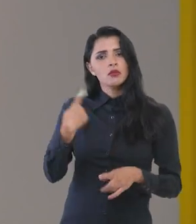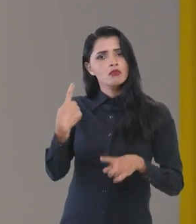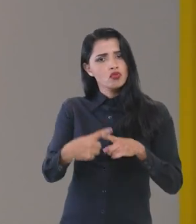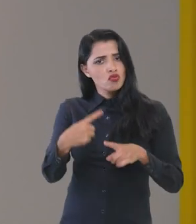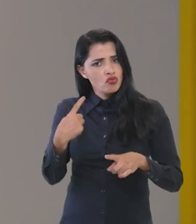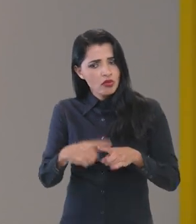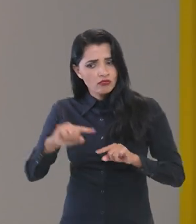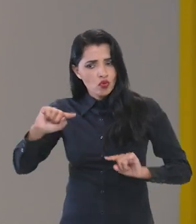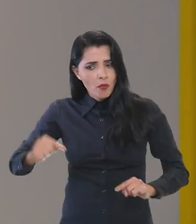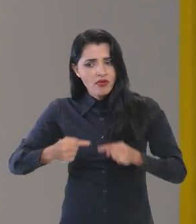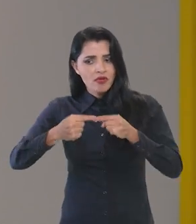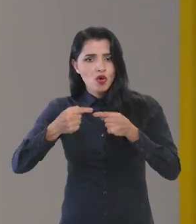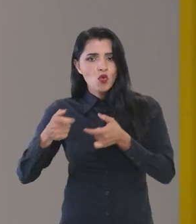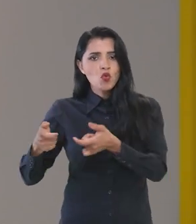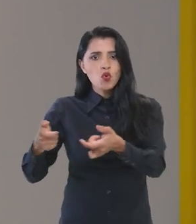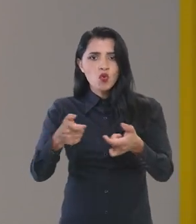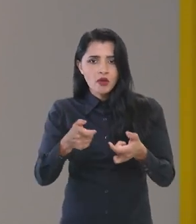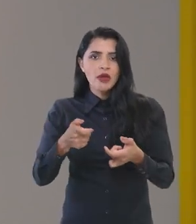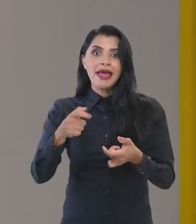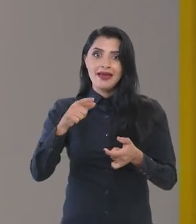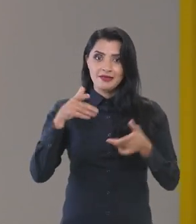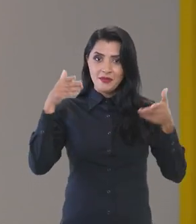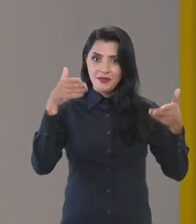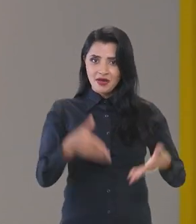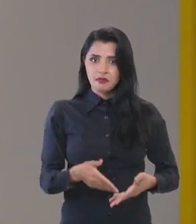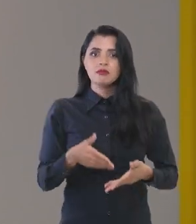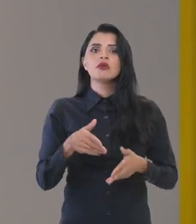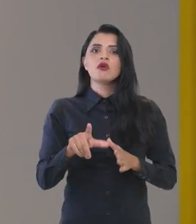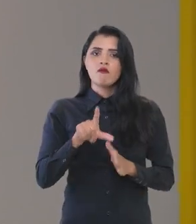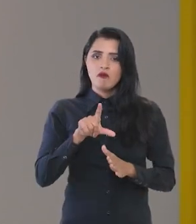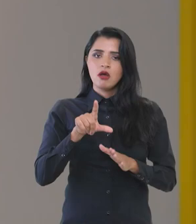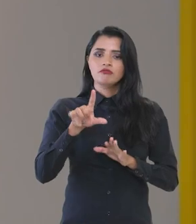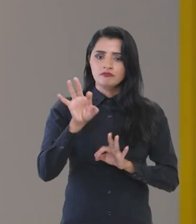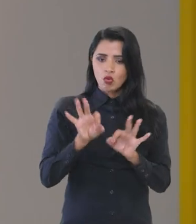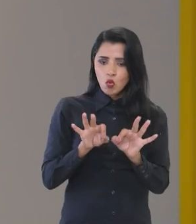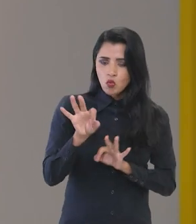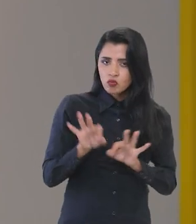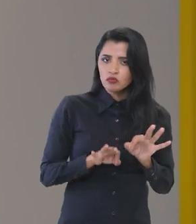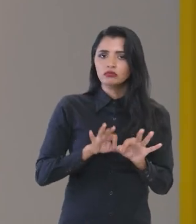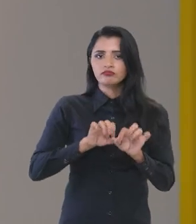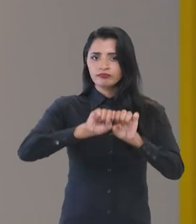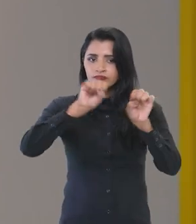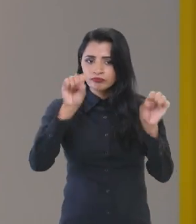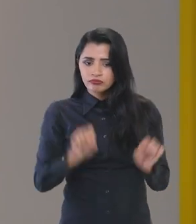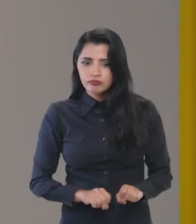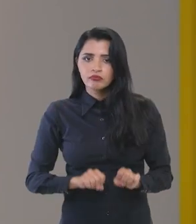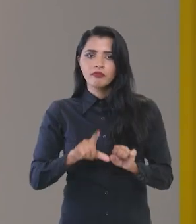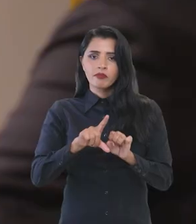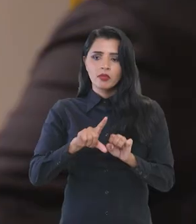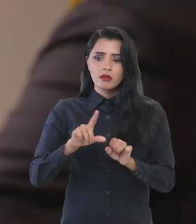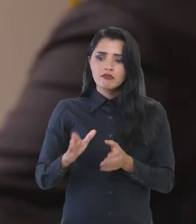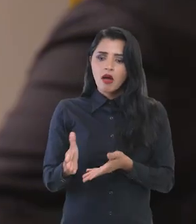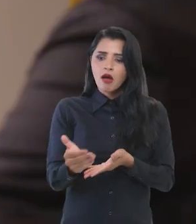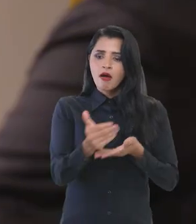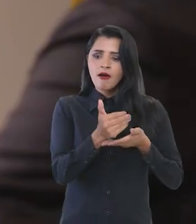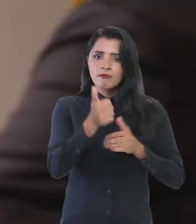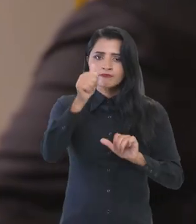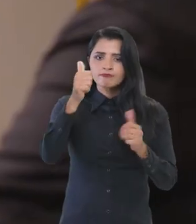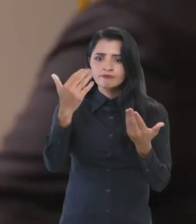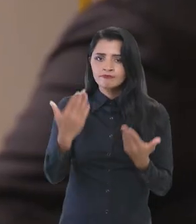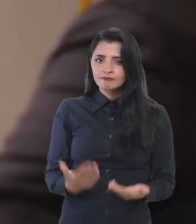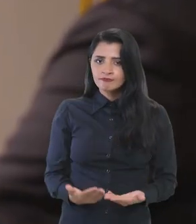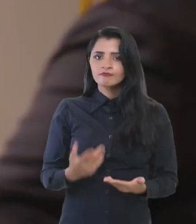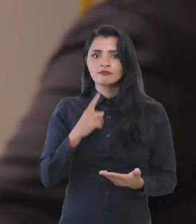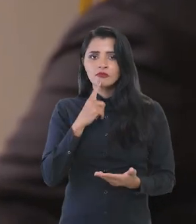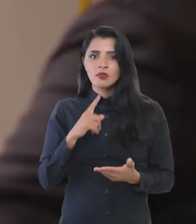Porque todas essas participações serão organizadas, sistematizadas, apuradas,